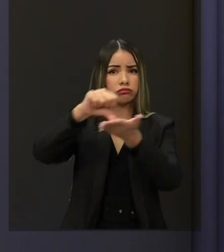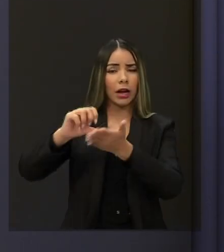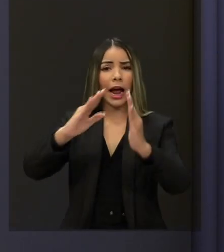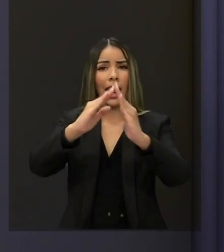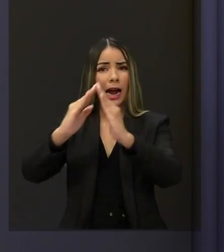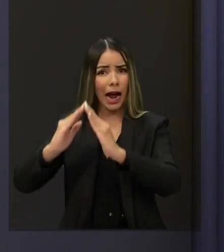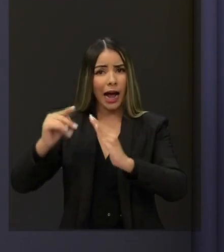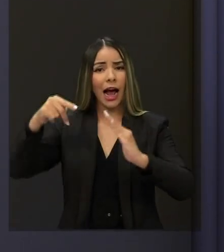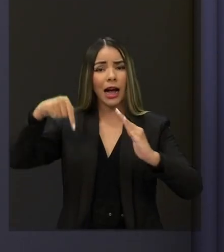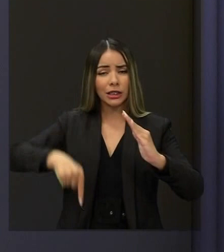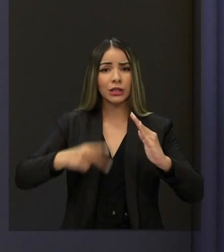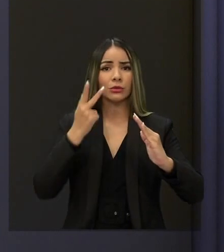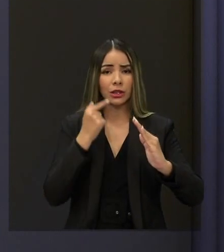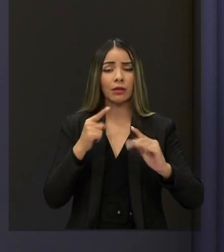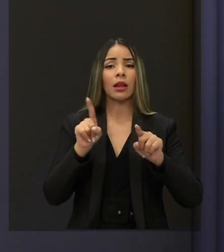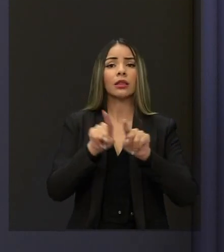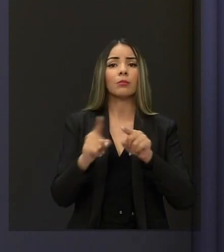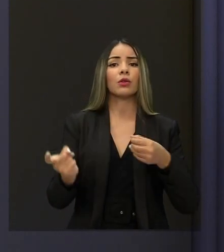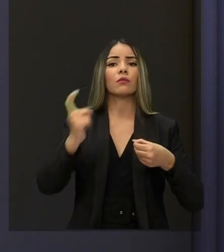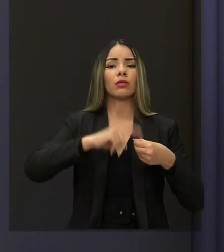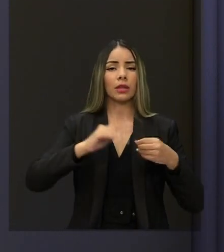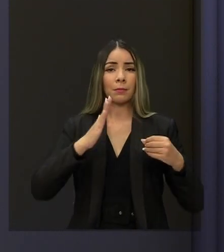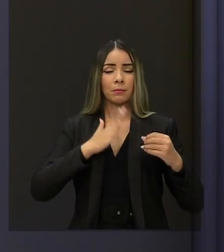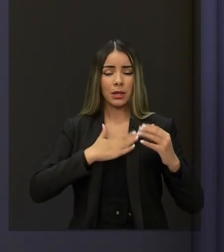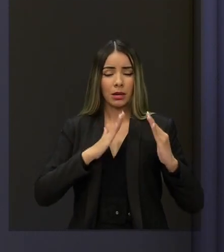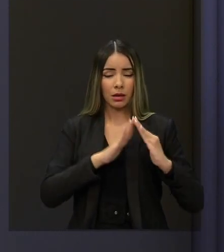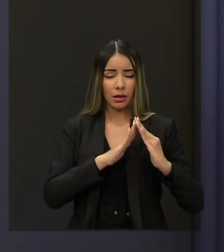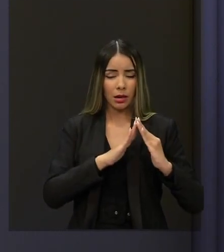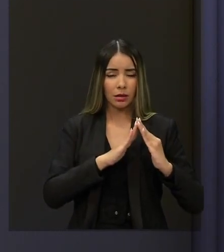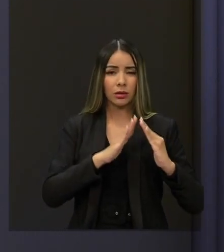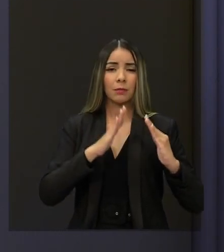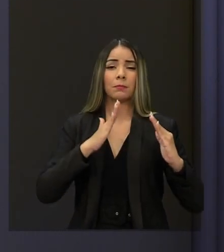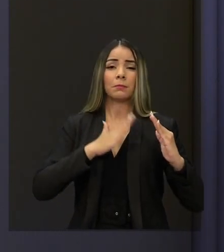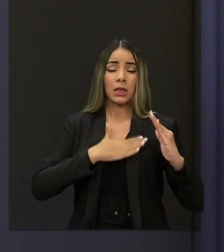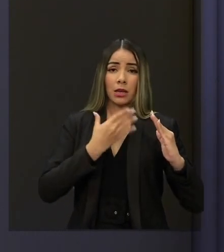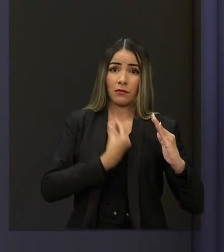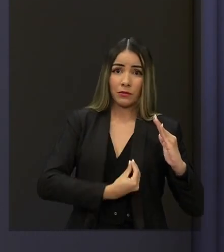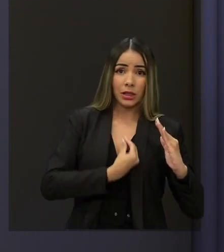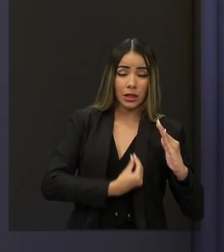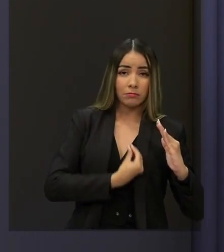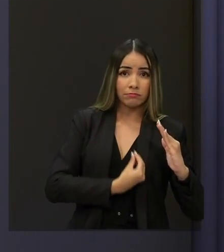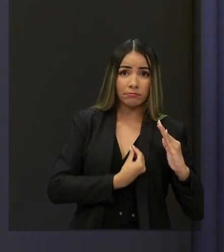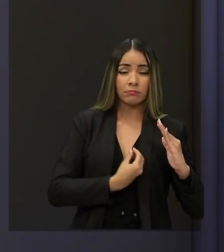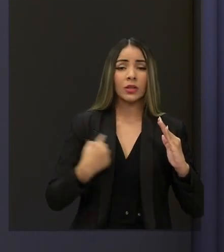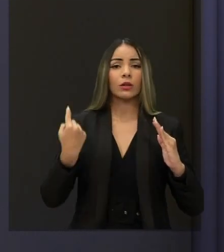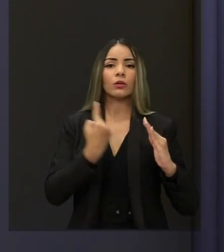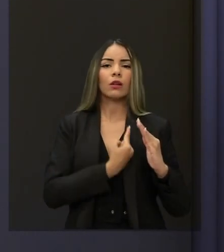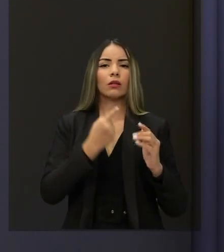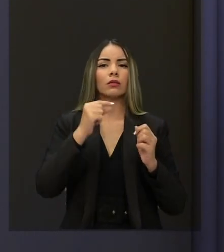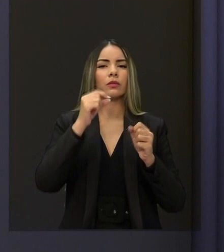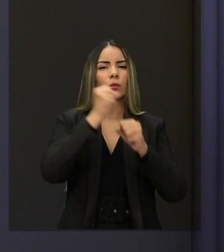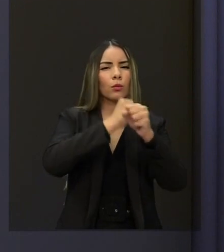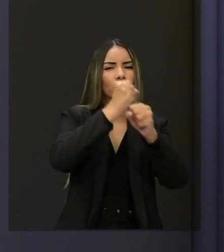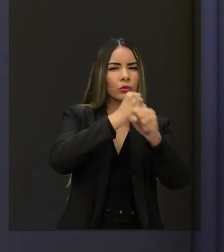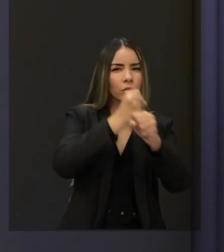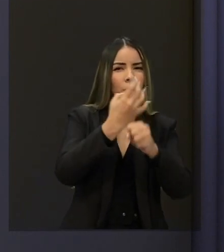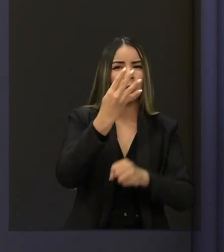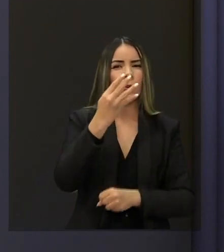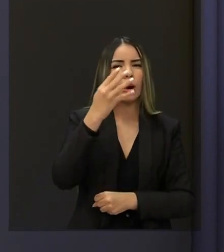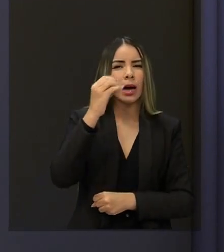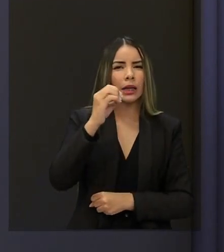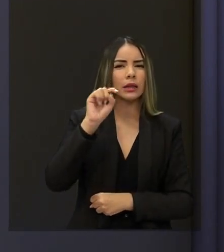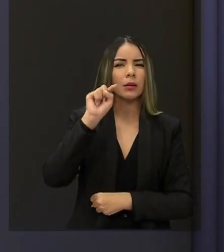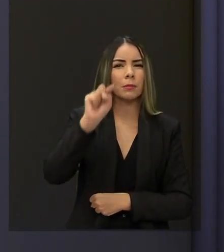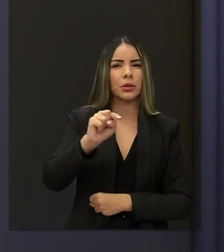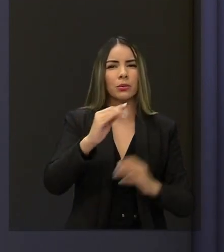vamos ter novamente Minha Casa Minha Vida, o que permite como governador do Ceará nós planejarmos a construção de 40 mil unidades habitacionais.